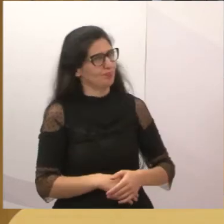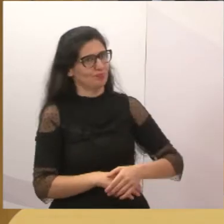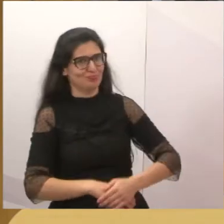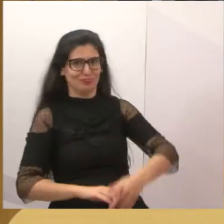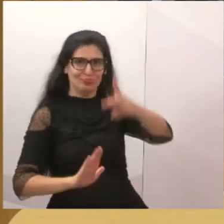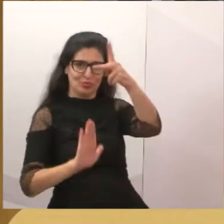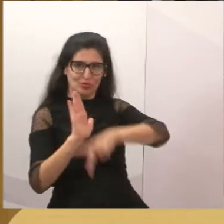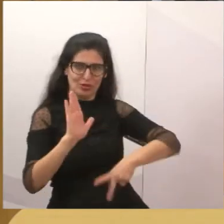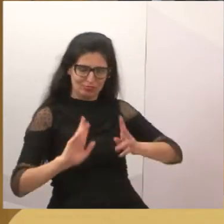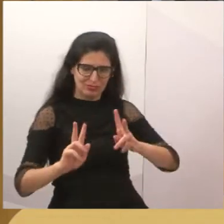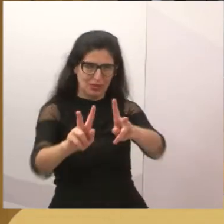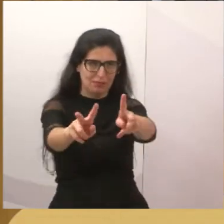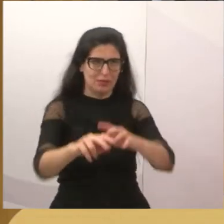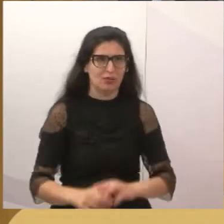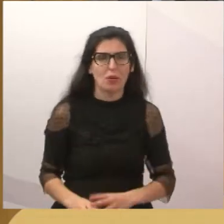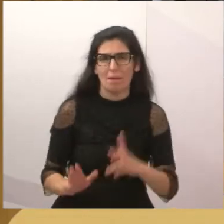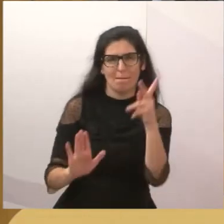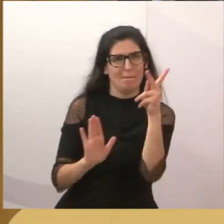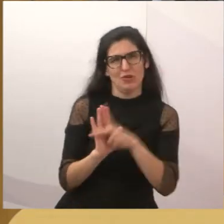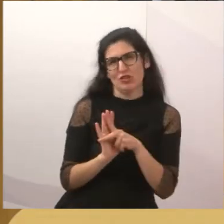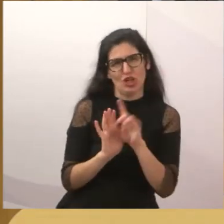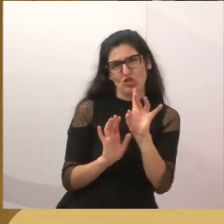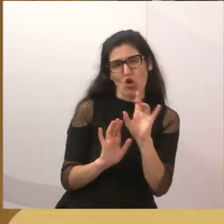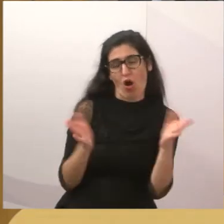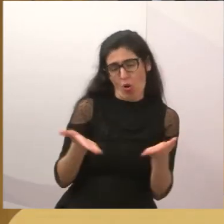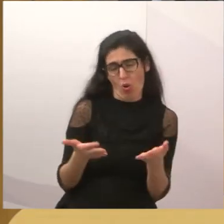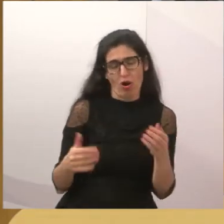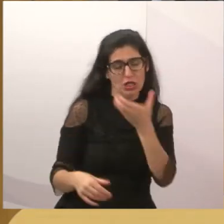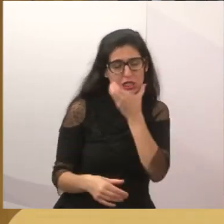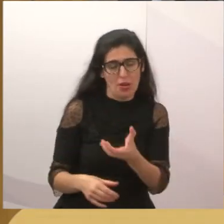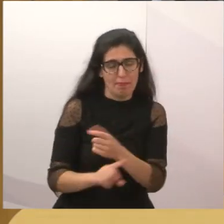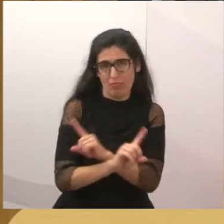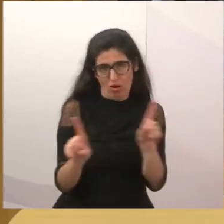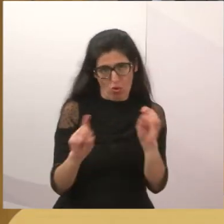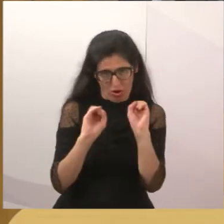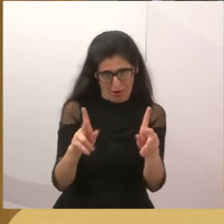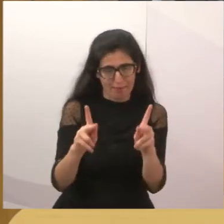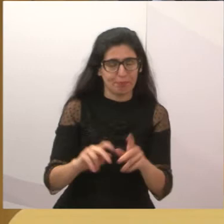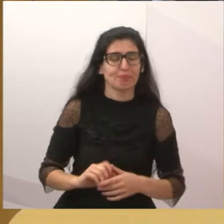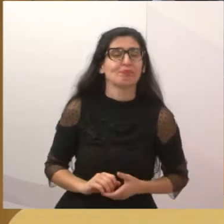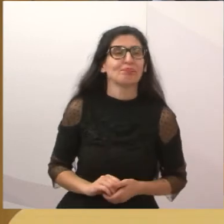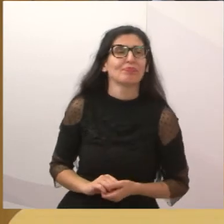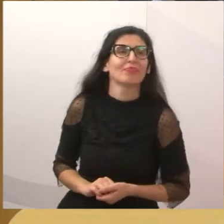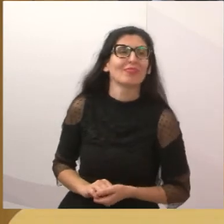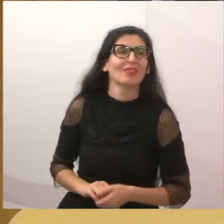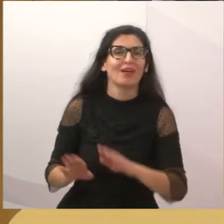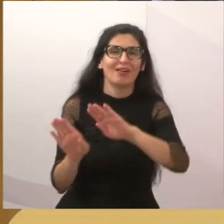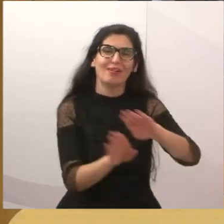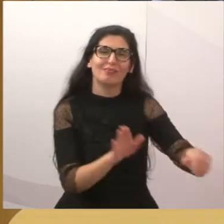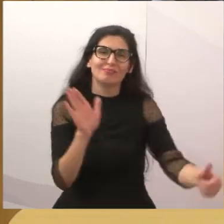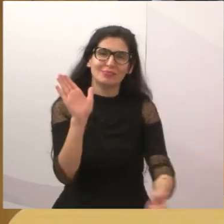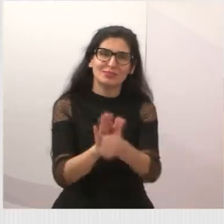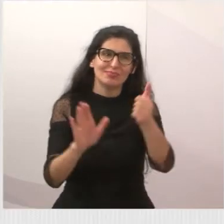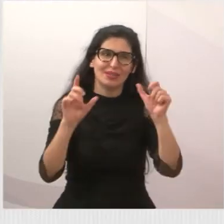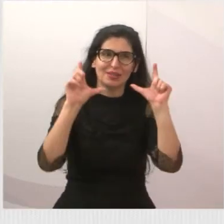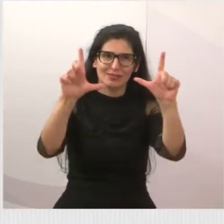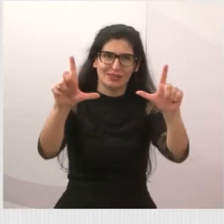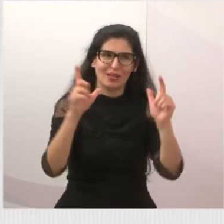projeto permanente. Não vai ser um projeto só para agora, para dezembro, não. Tá bom? Primeira slide, por favor.